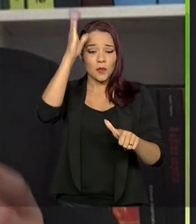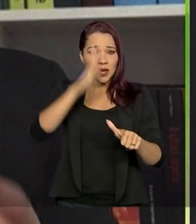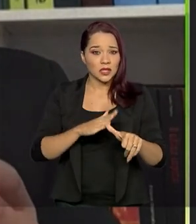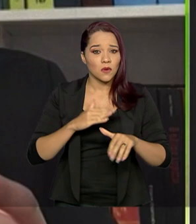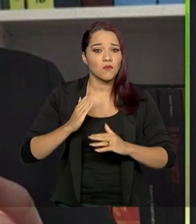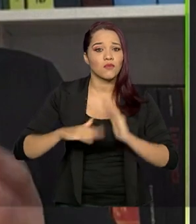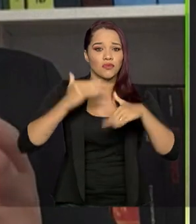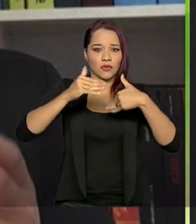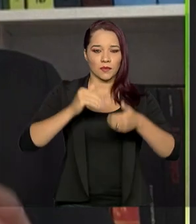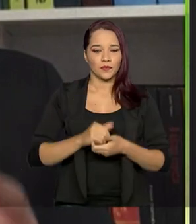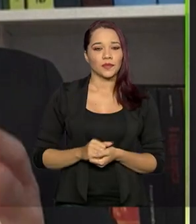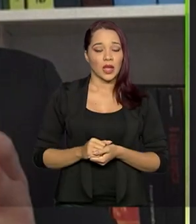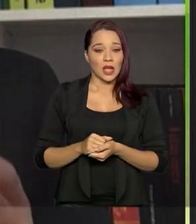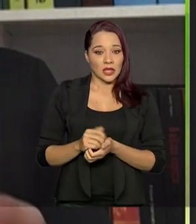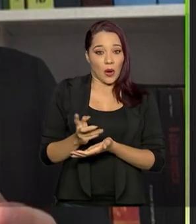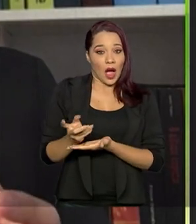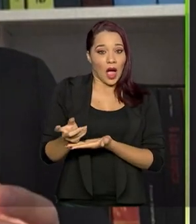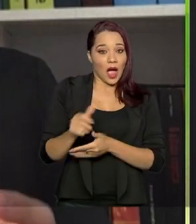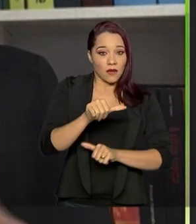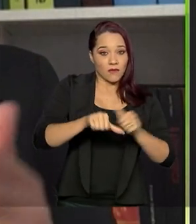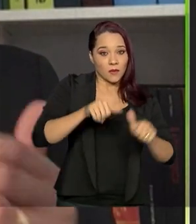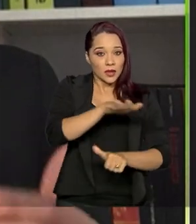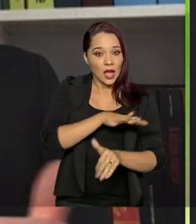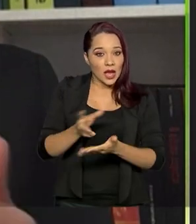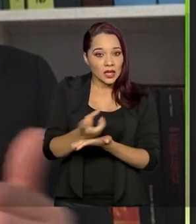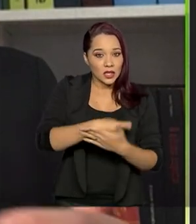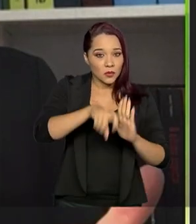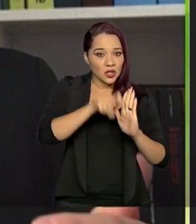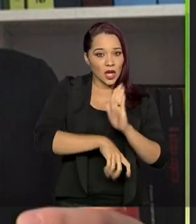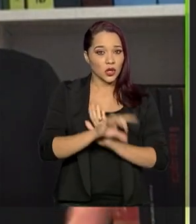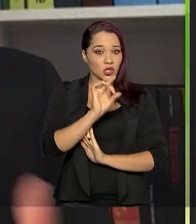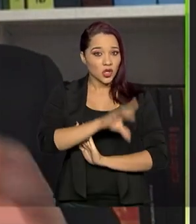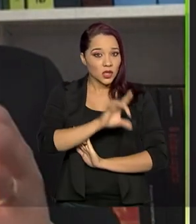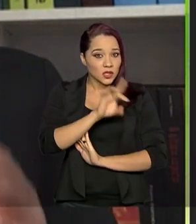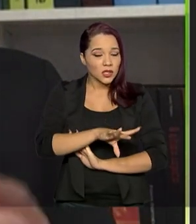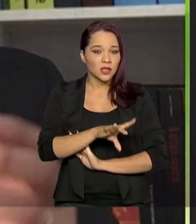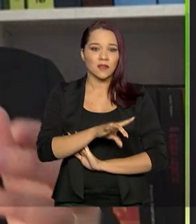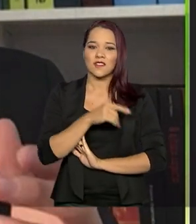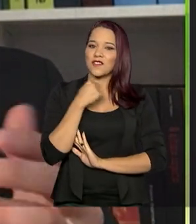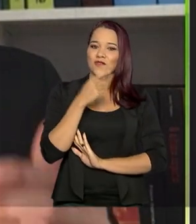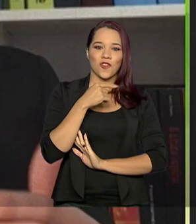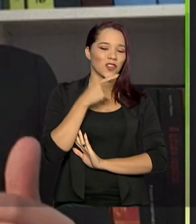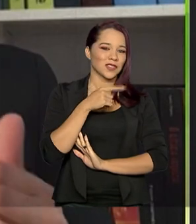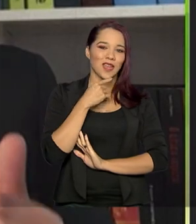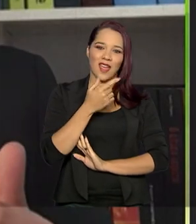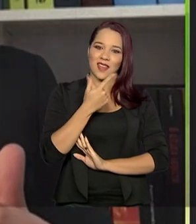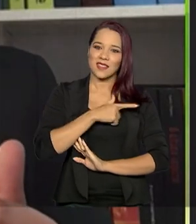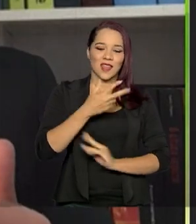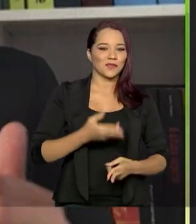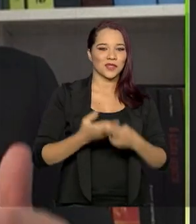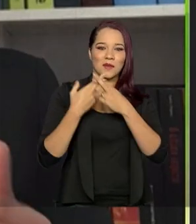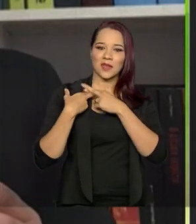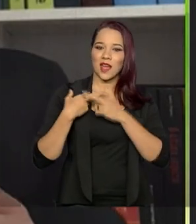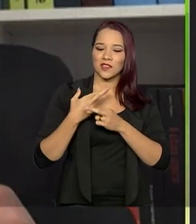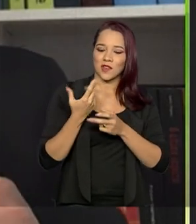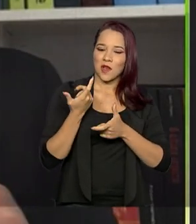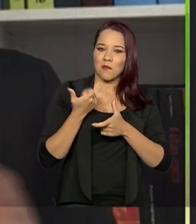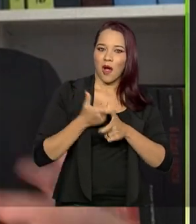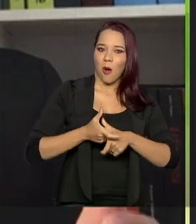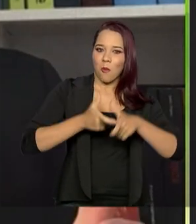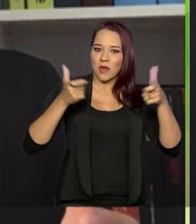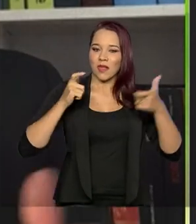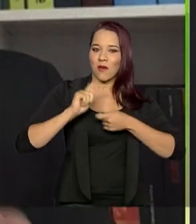A reforma tributária pura e exclusivamente aprovada, seja ela qual for, não terá o condão de crescimento econômico